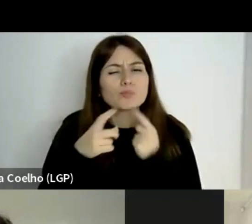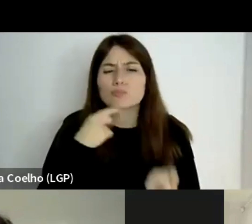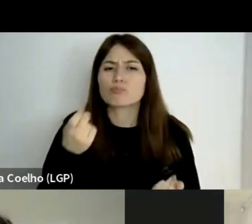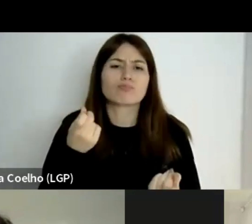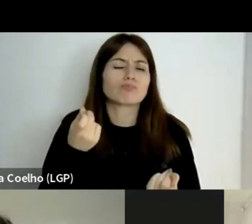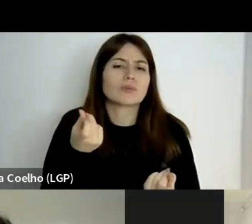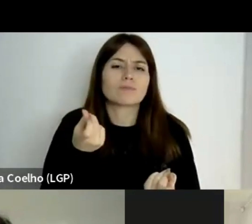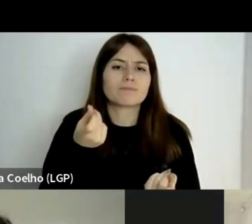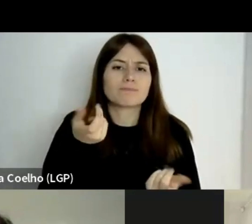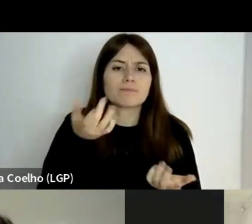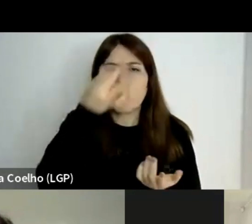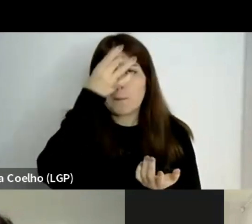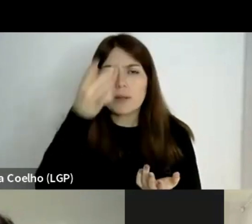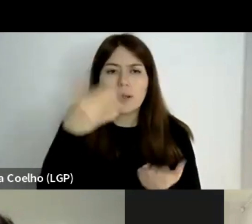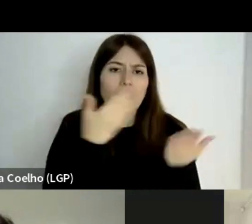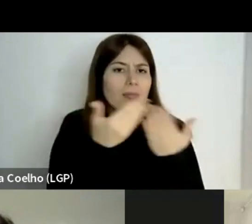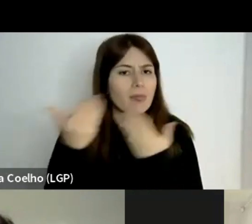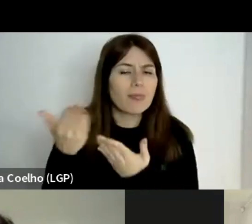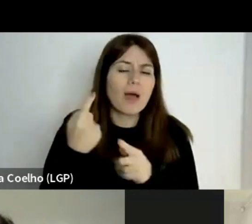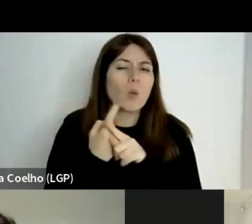interessantes.